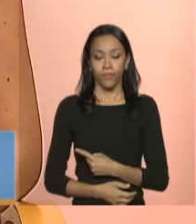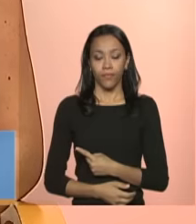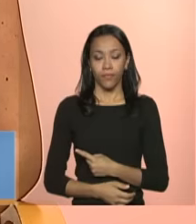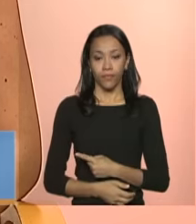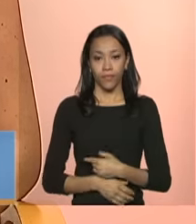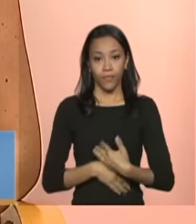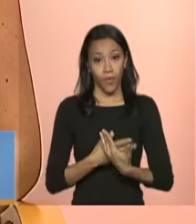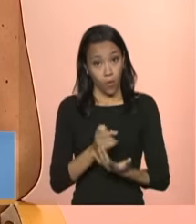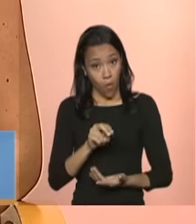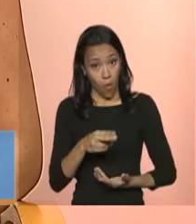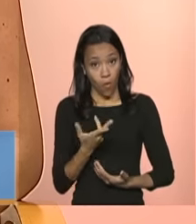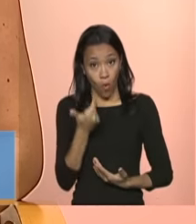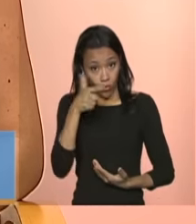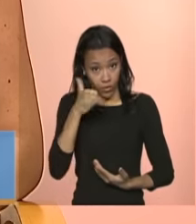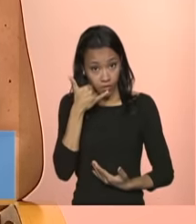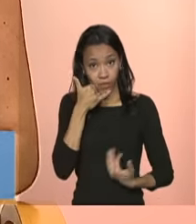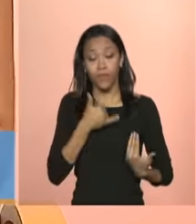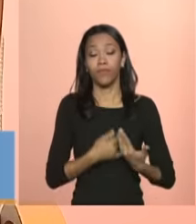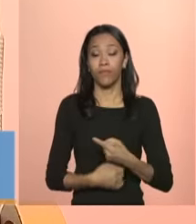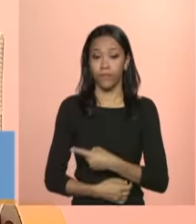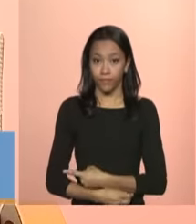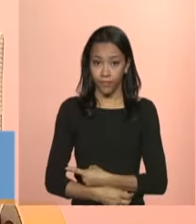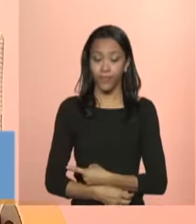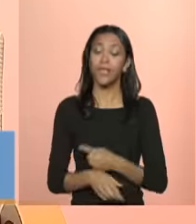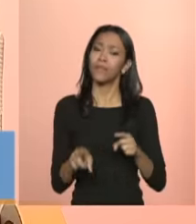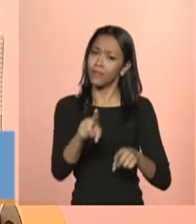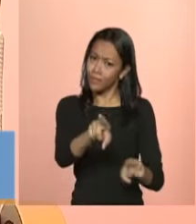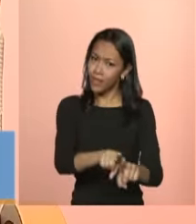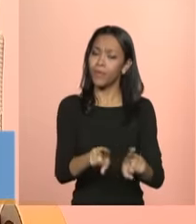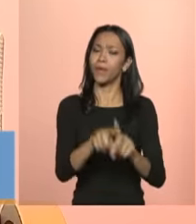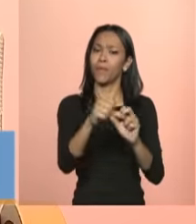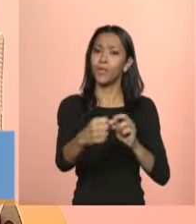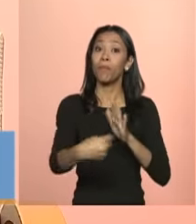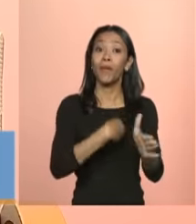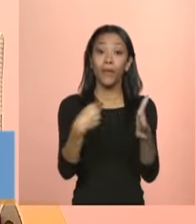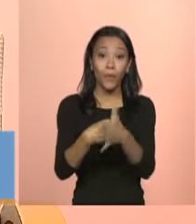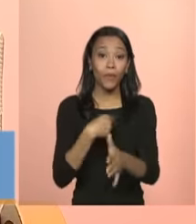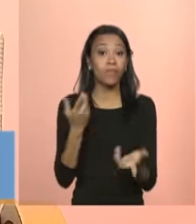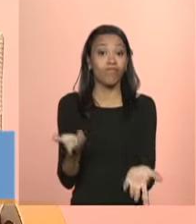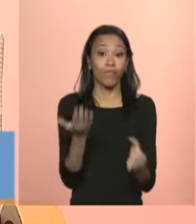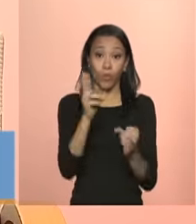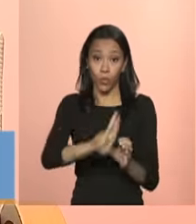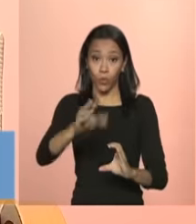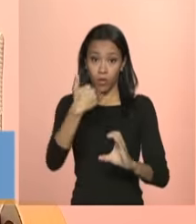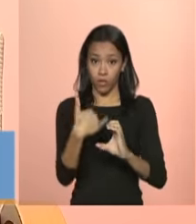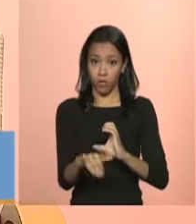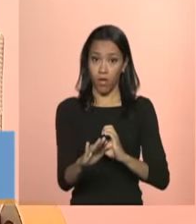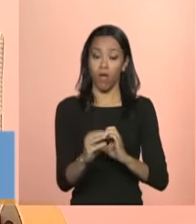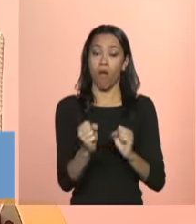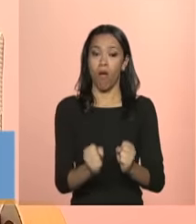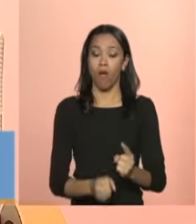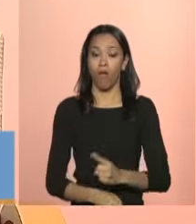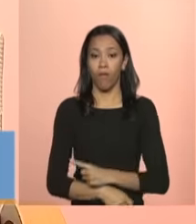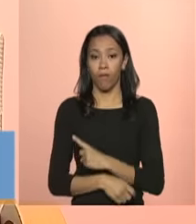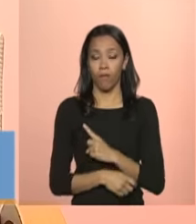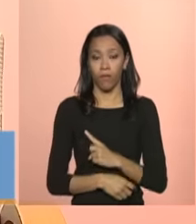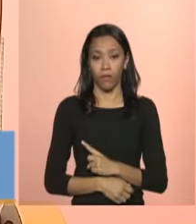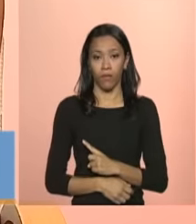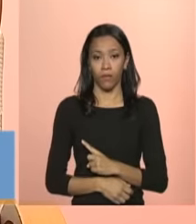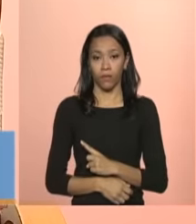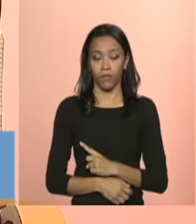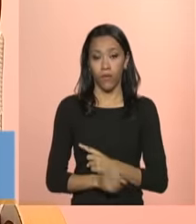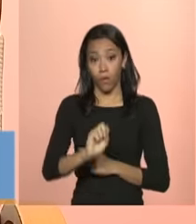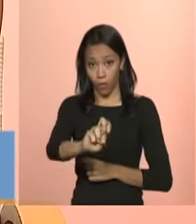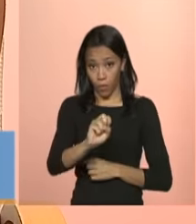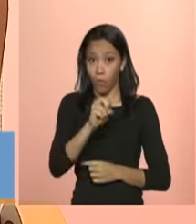37995859 ou 37995198 você também pode enviar perguntas para o e-mail tele arroba mds.gov.br